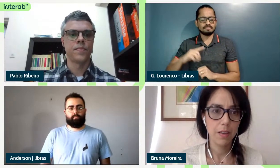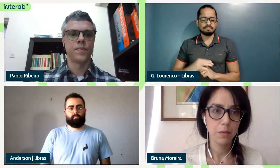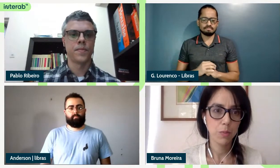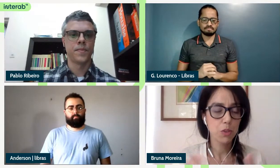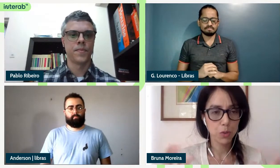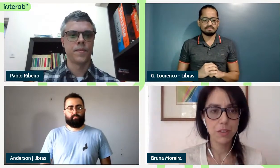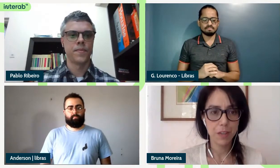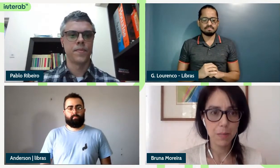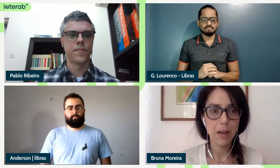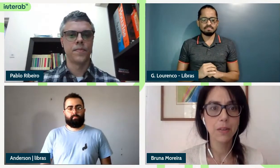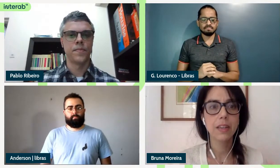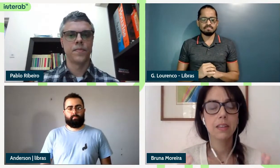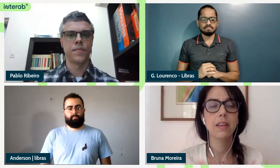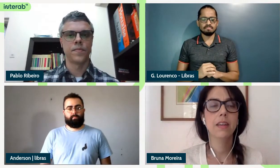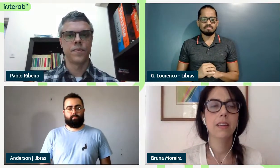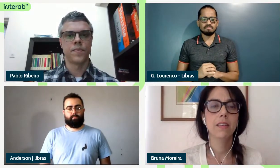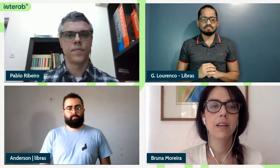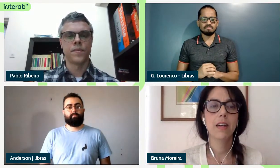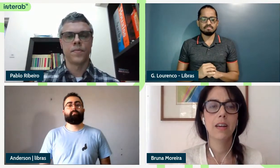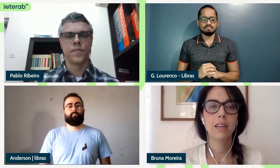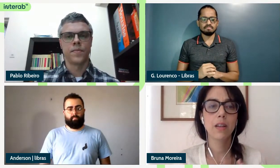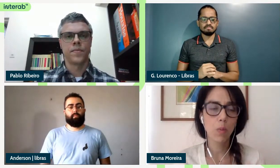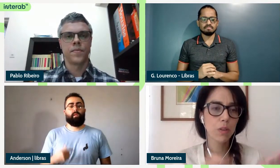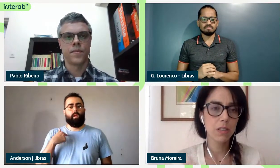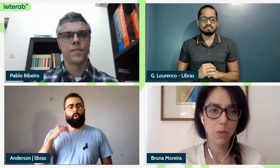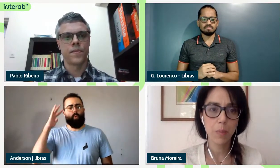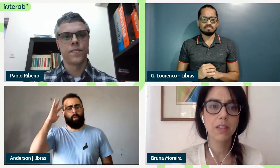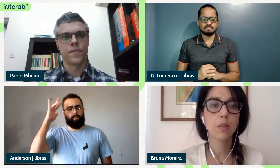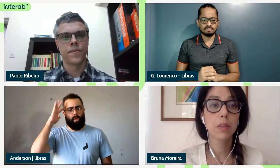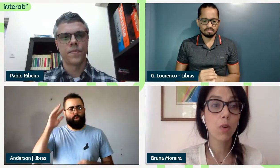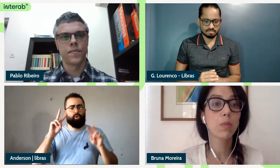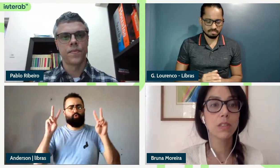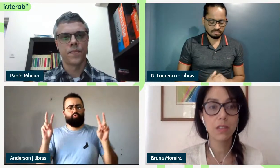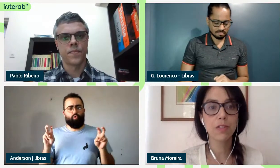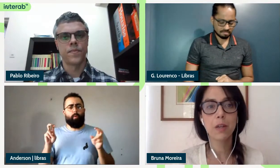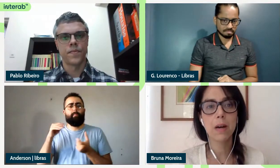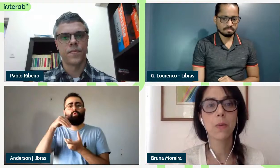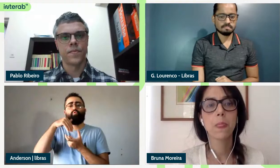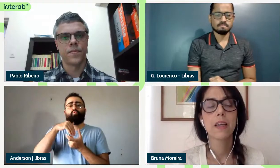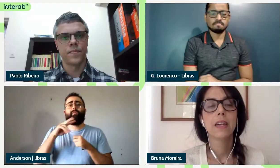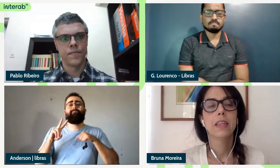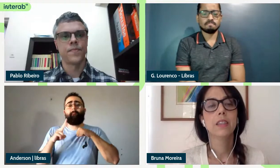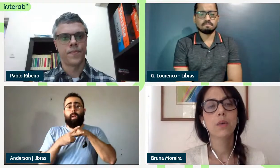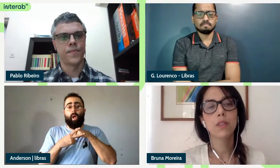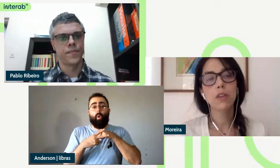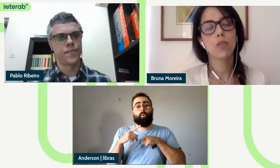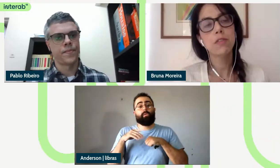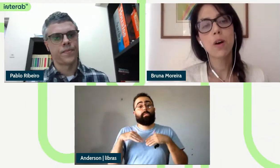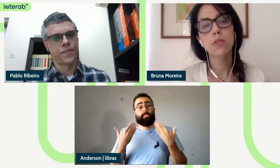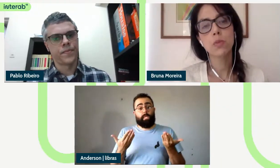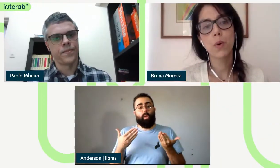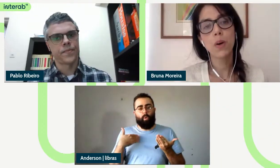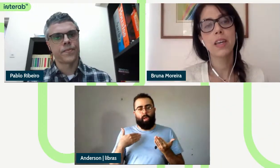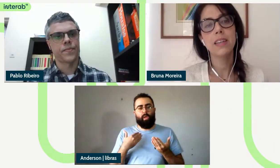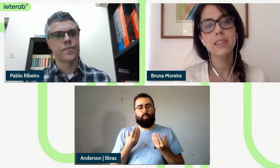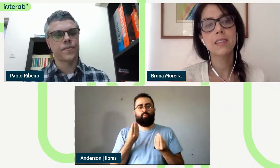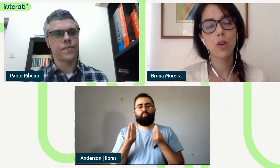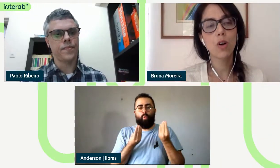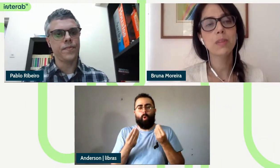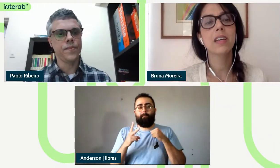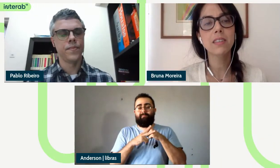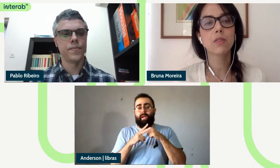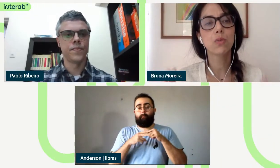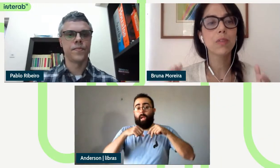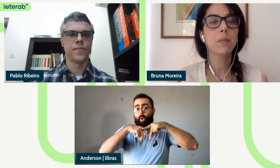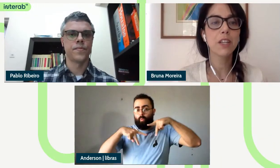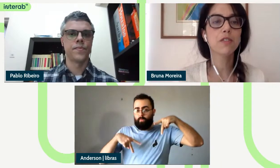uma estrutura verbal a decomposição que eu apresento é uma decomposição verbal então eu tenho que de alguma forma supor que esses